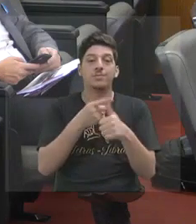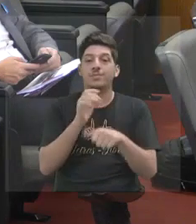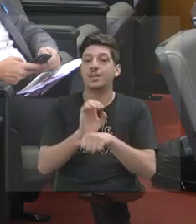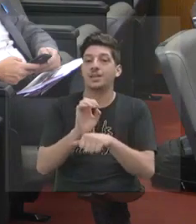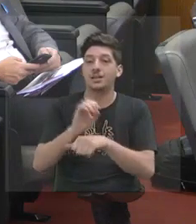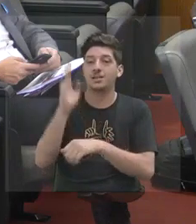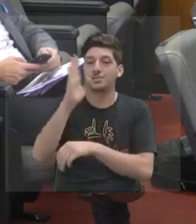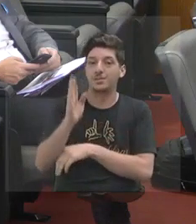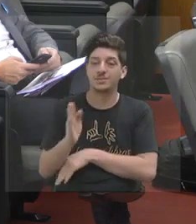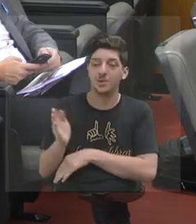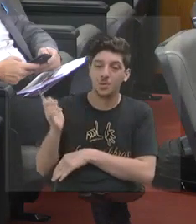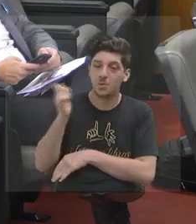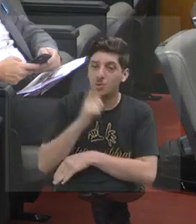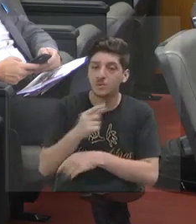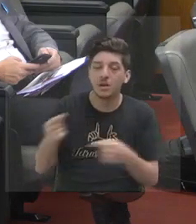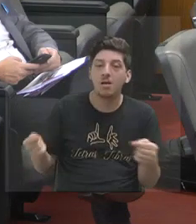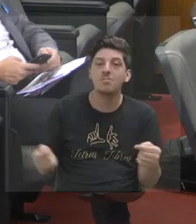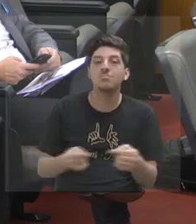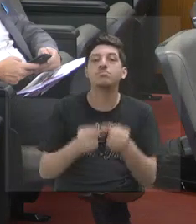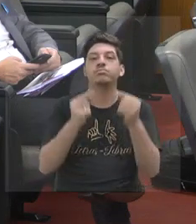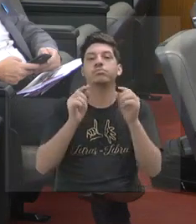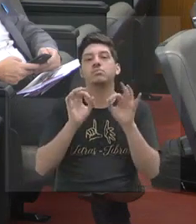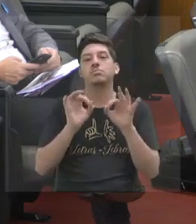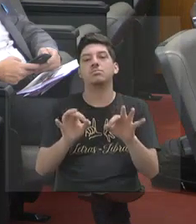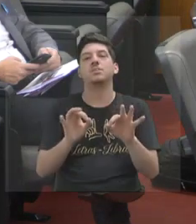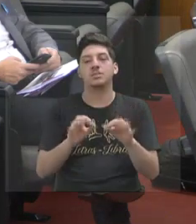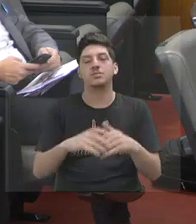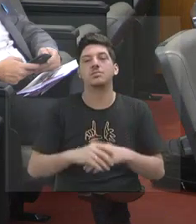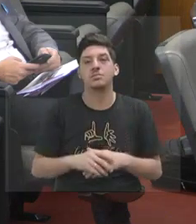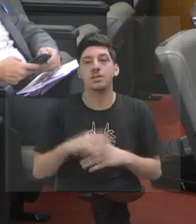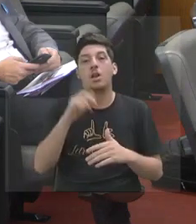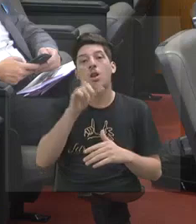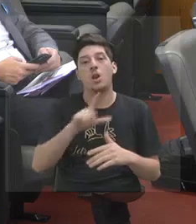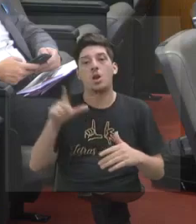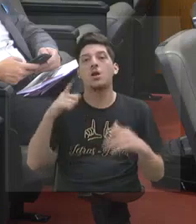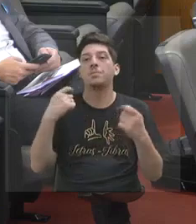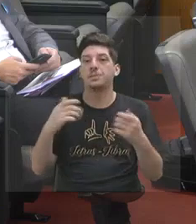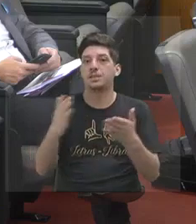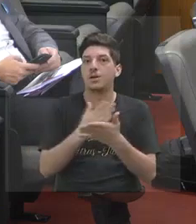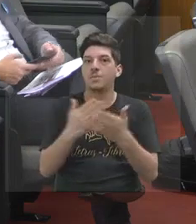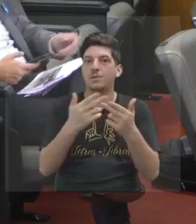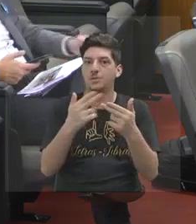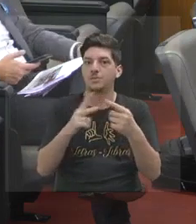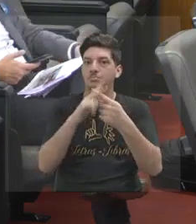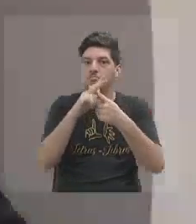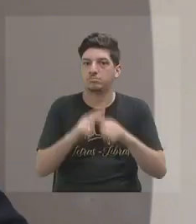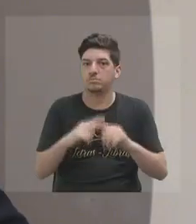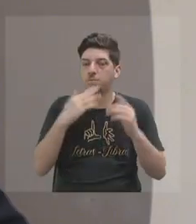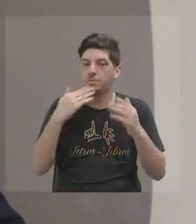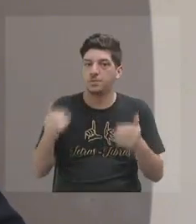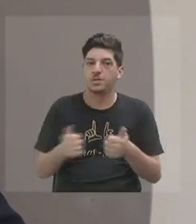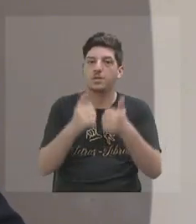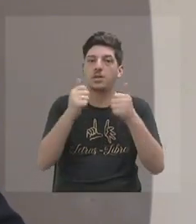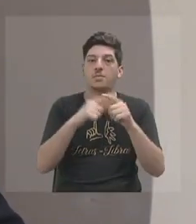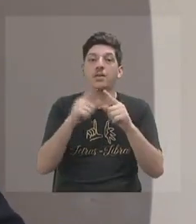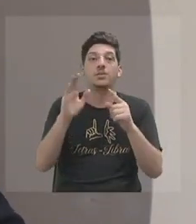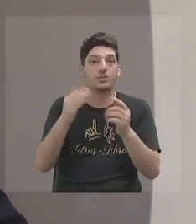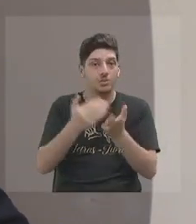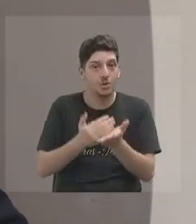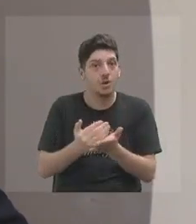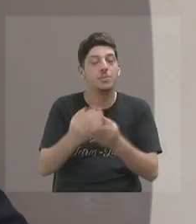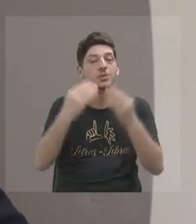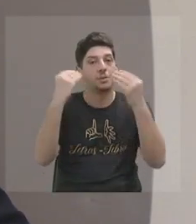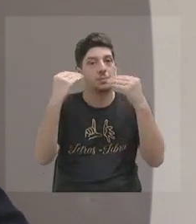conseguiu fazer isso de maneira eficiente. É óbvio que a gente tem que melhorar ainda muita coisa, mas já está funcionando